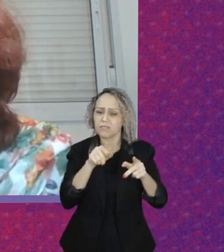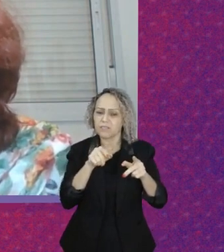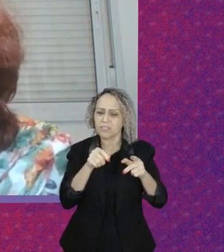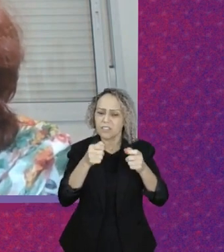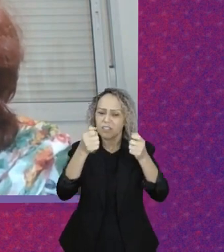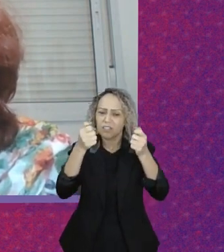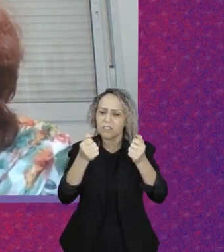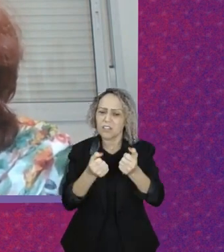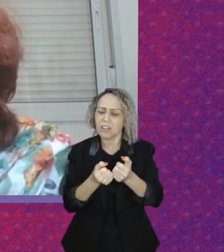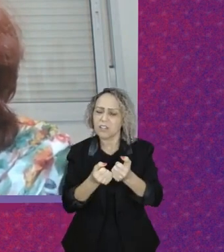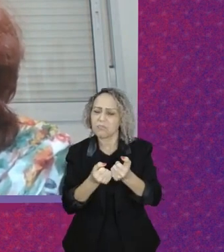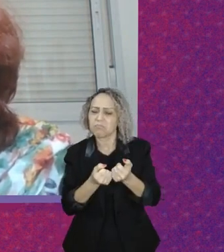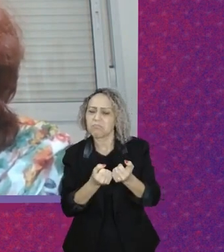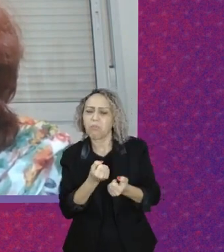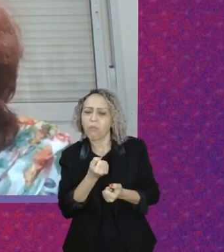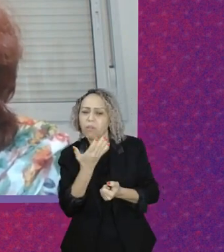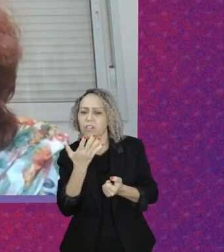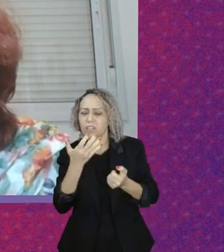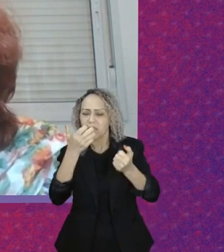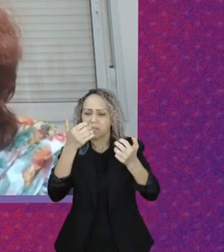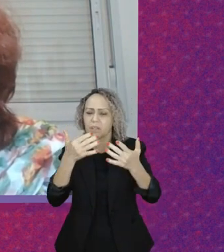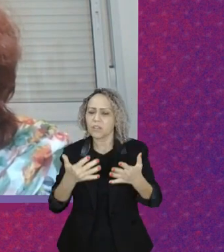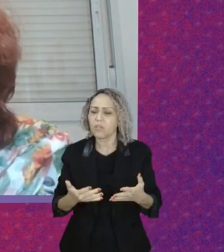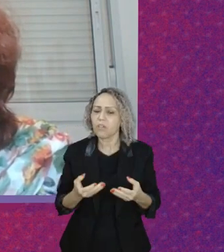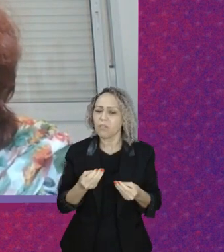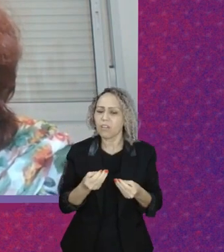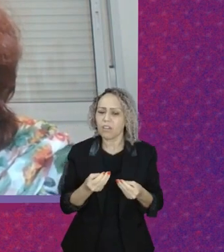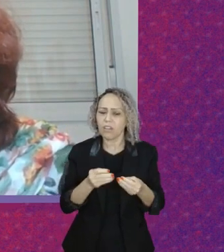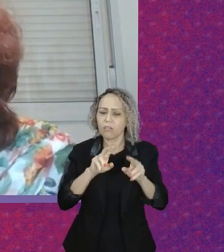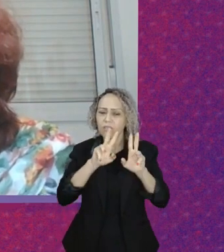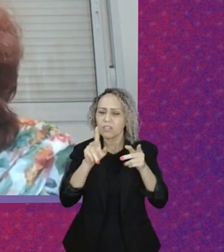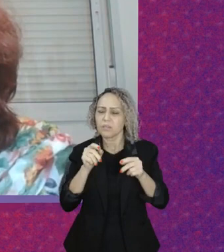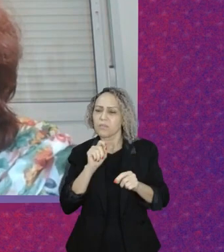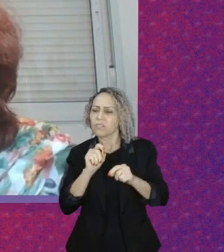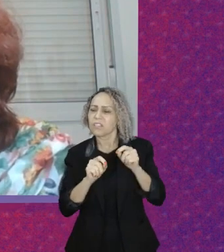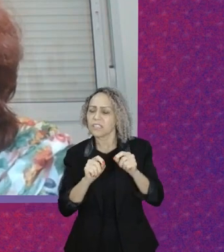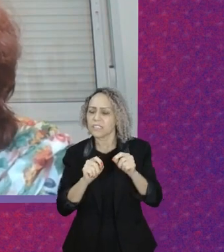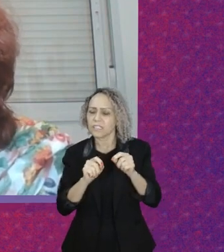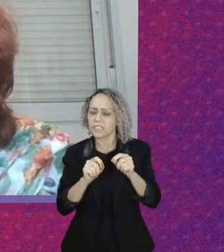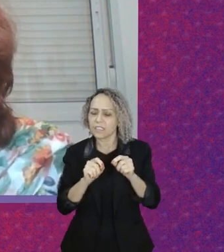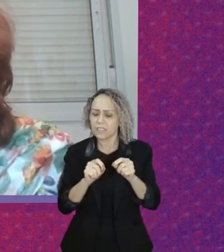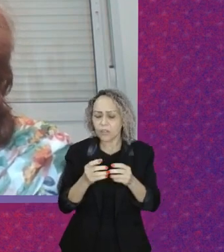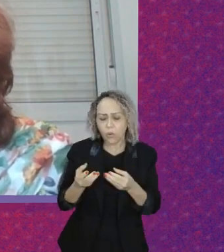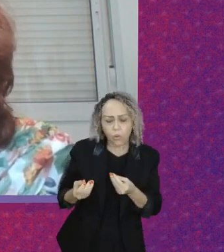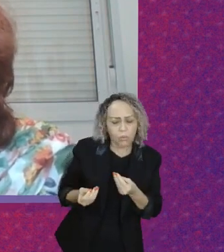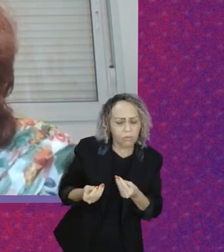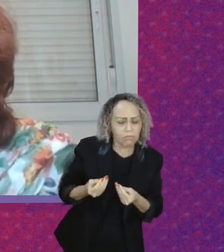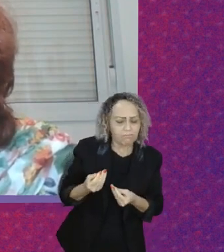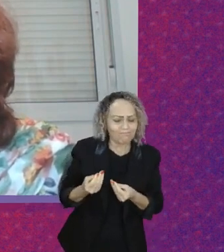uma pauta parlamentar. Como é que você, na regulação